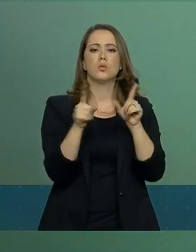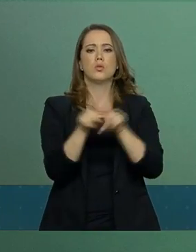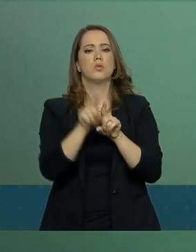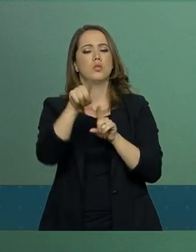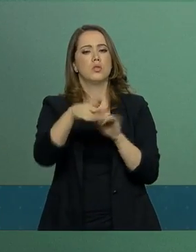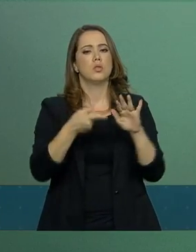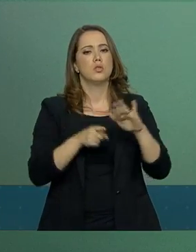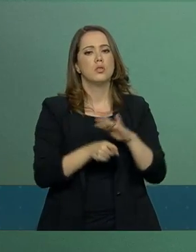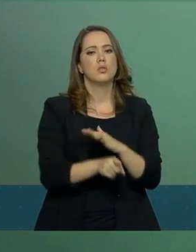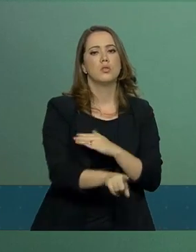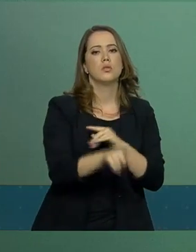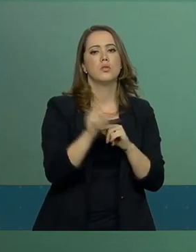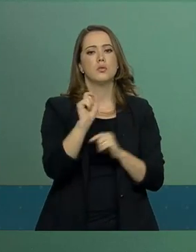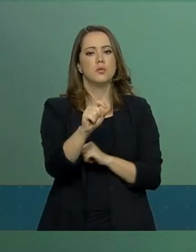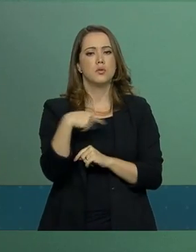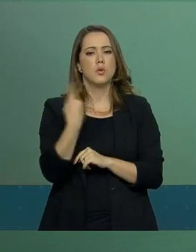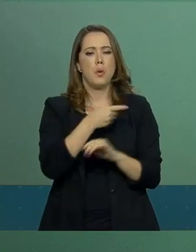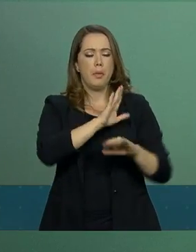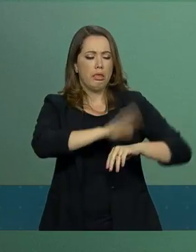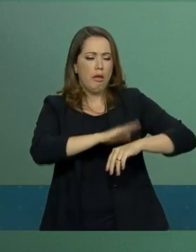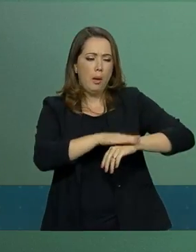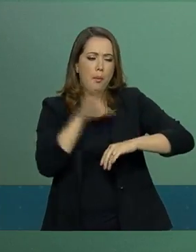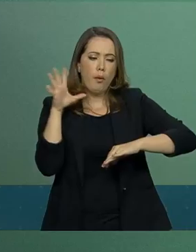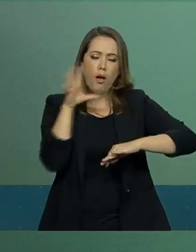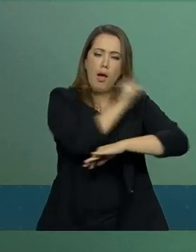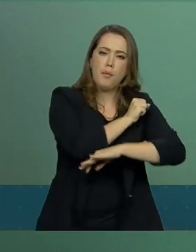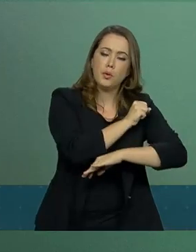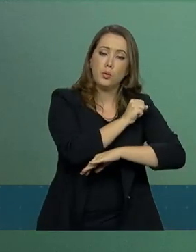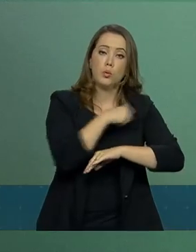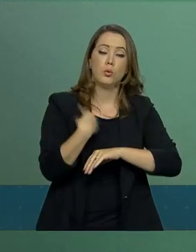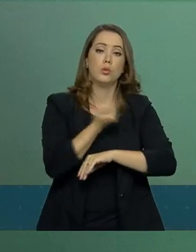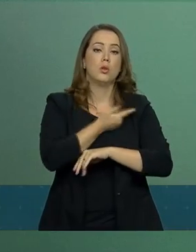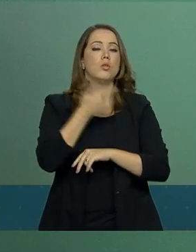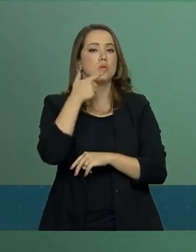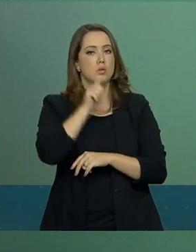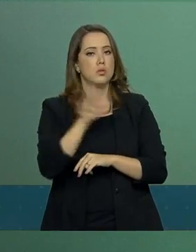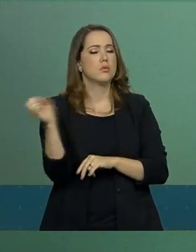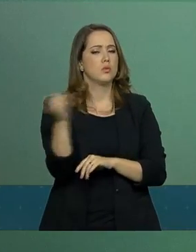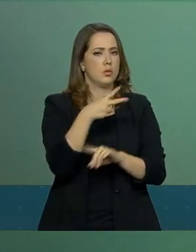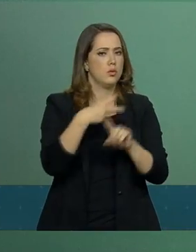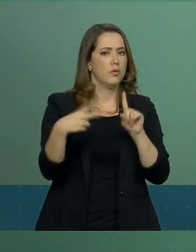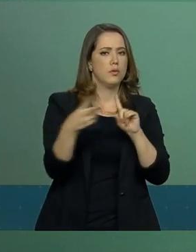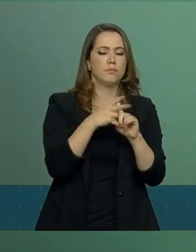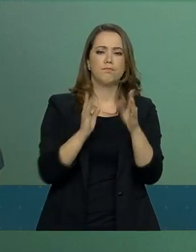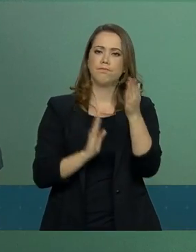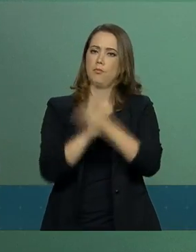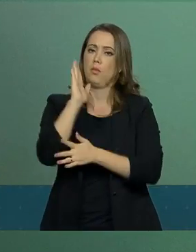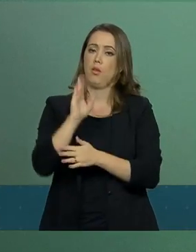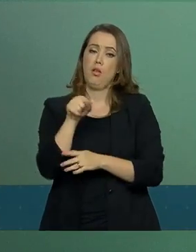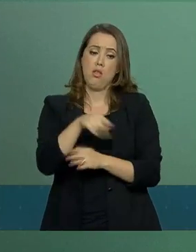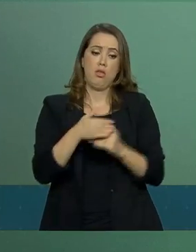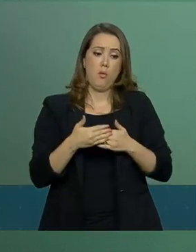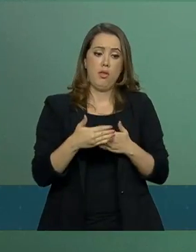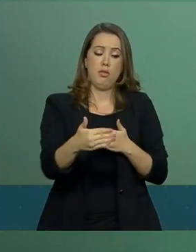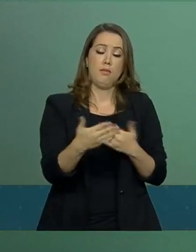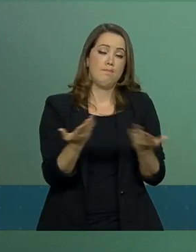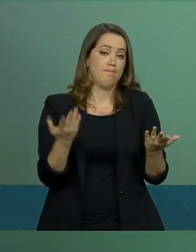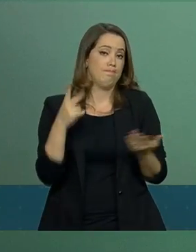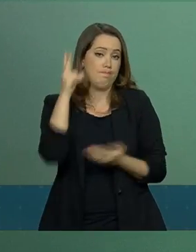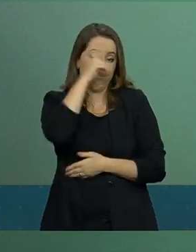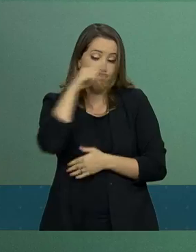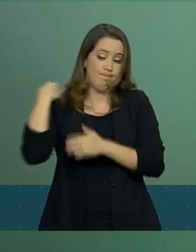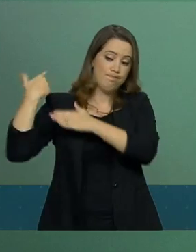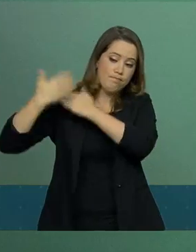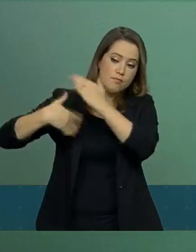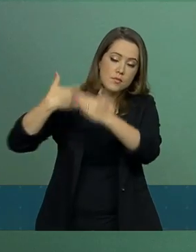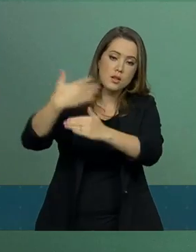aprofundamento, a fim de que no menor prazo possível nós tenhamos a nova Previdência aprovada. Então, é nesse contexto que